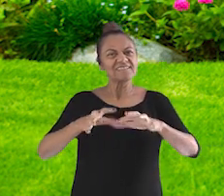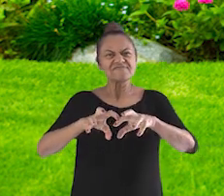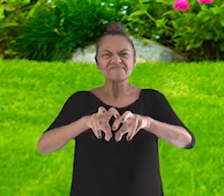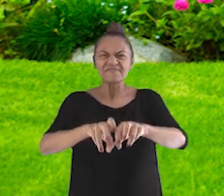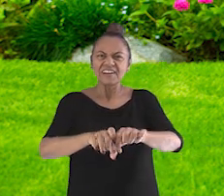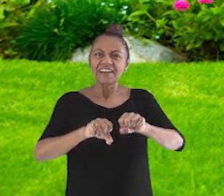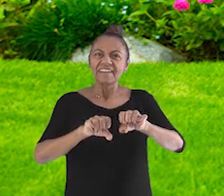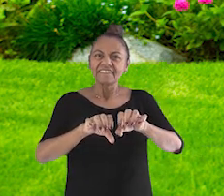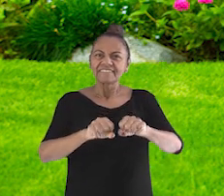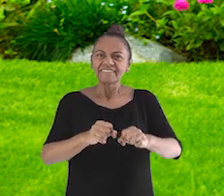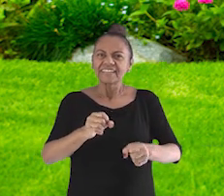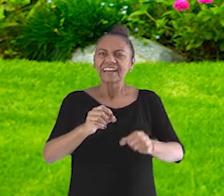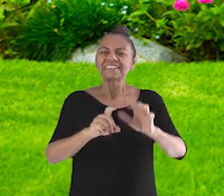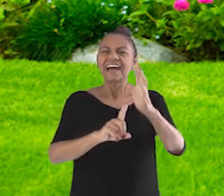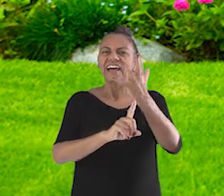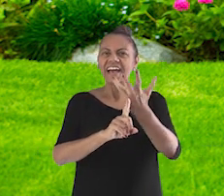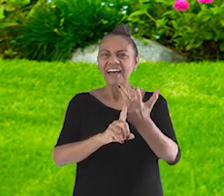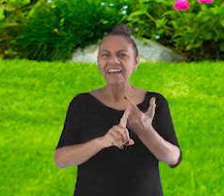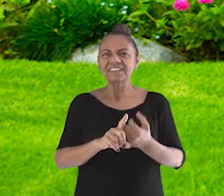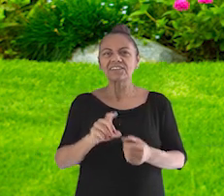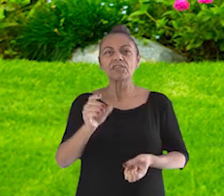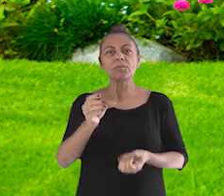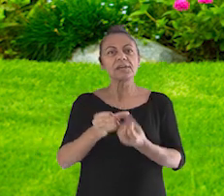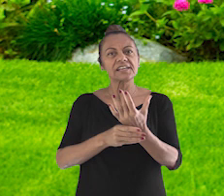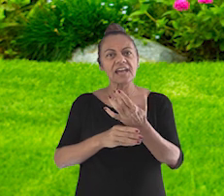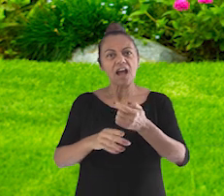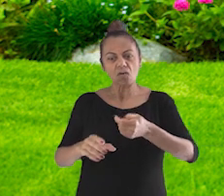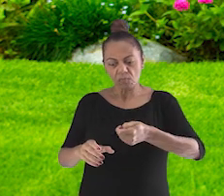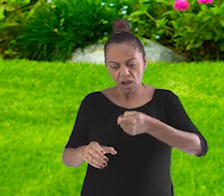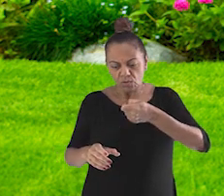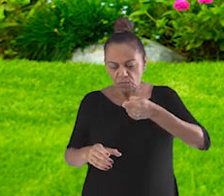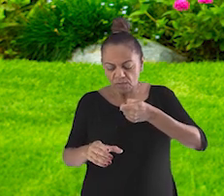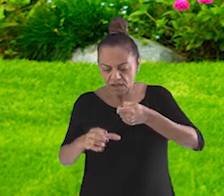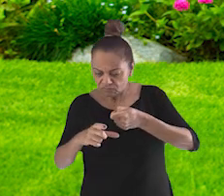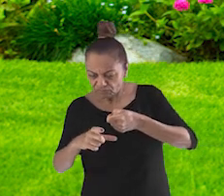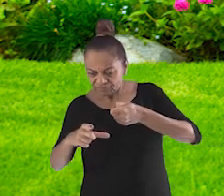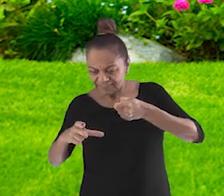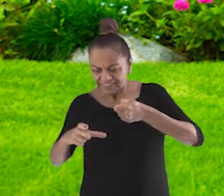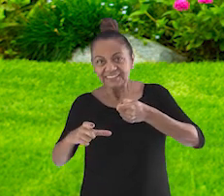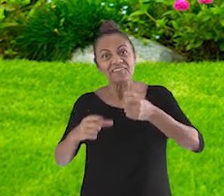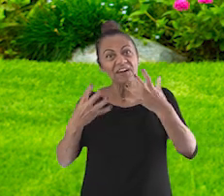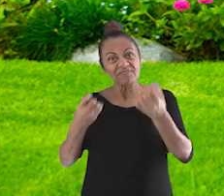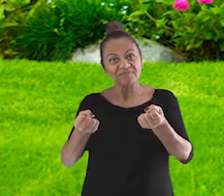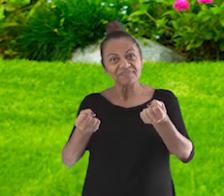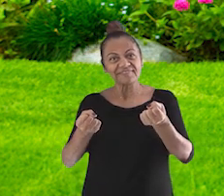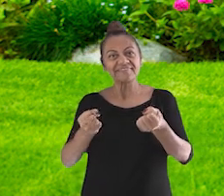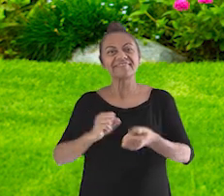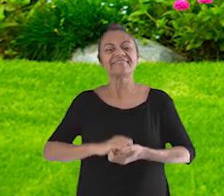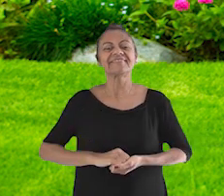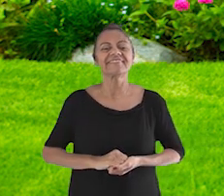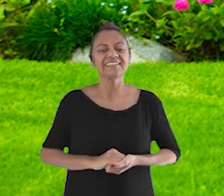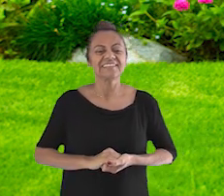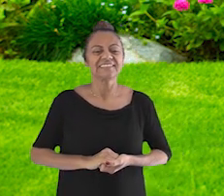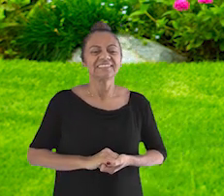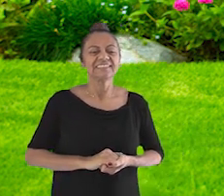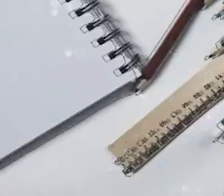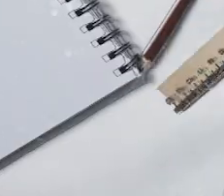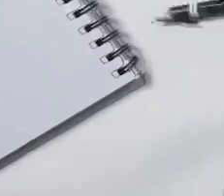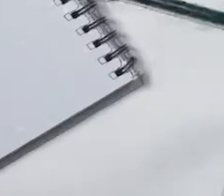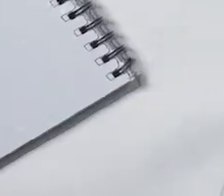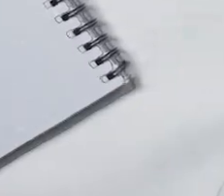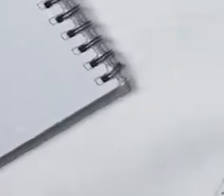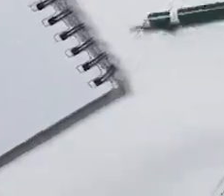no nosso mão na massa de hoje, uma lupa. Então, vamos para o nosso momento mão na massa. Vamos lá!